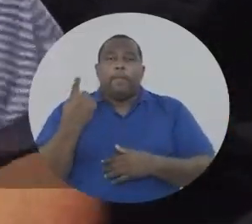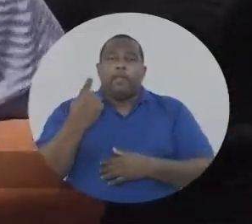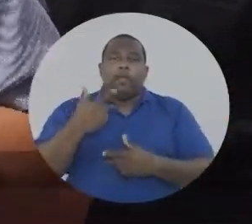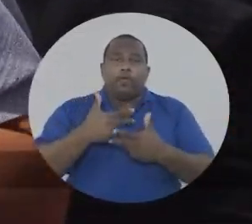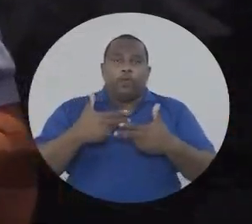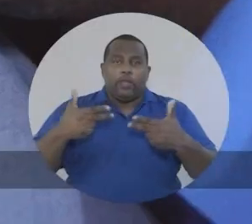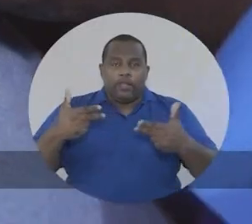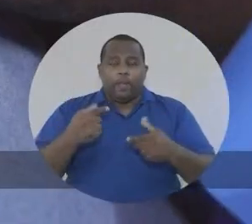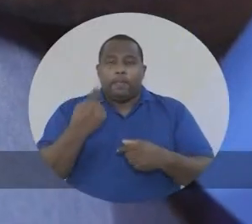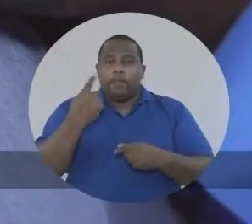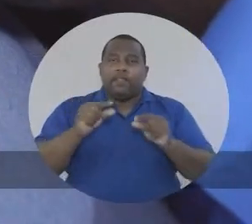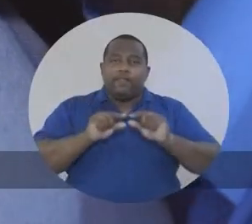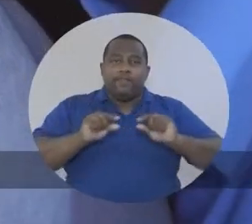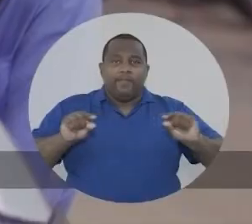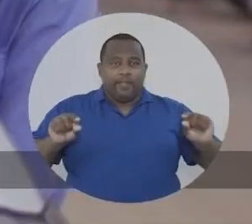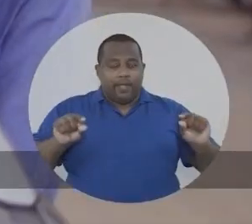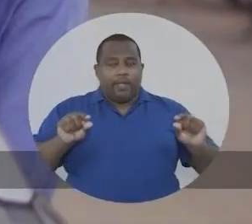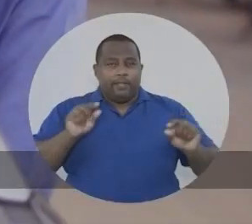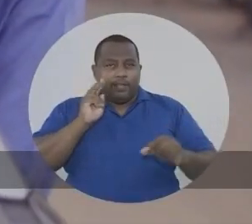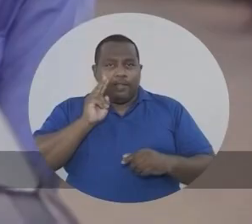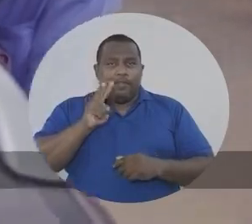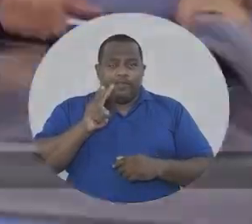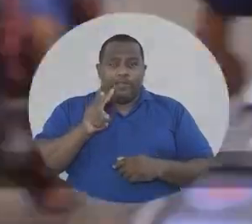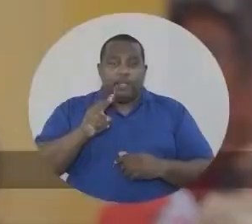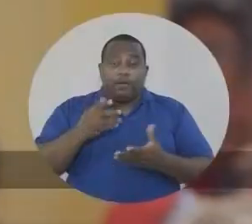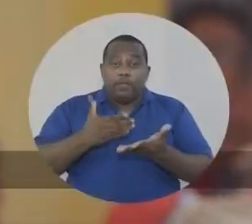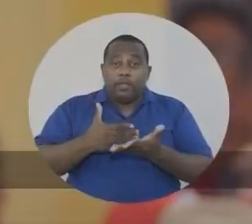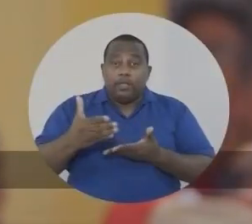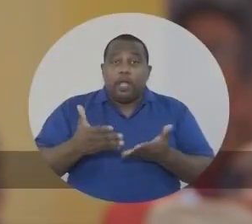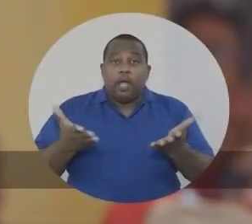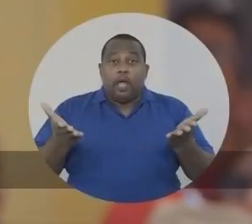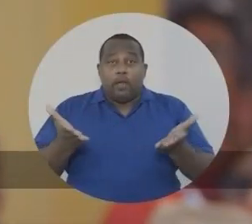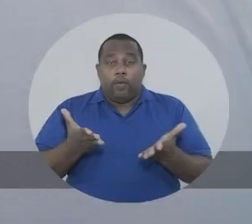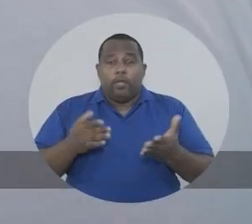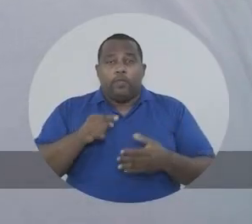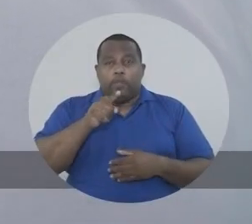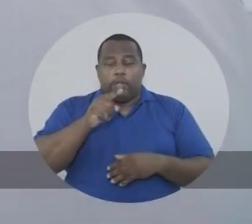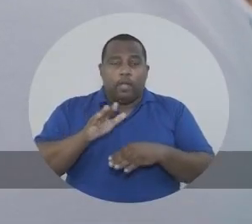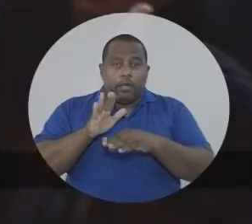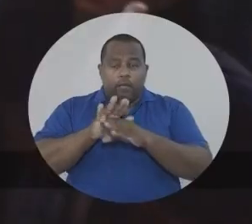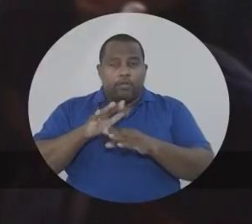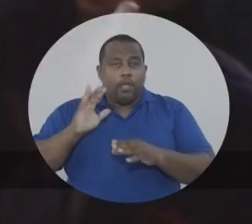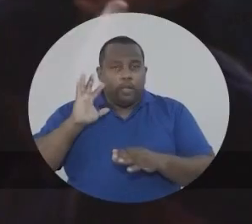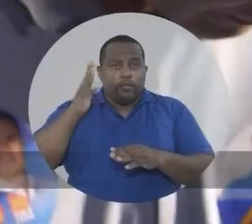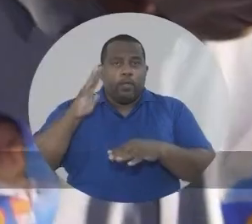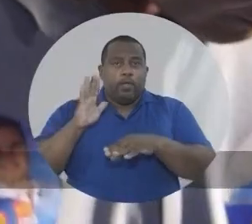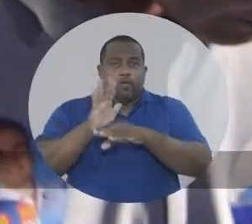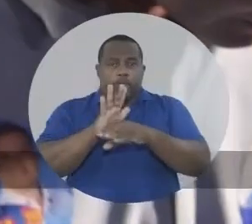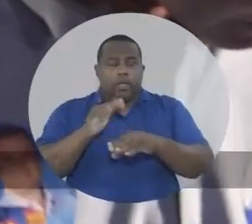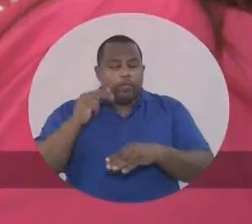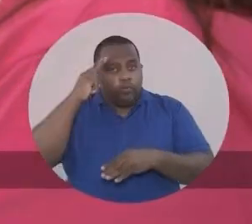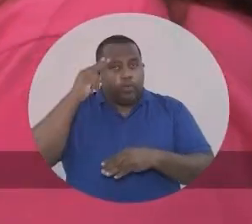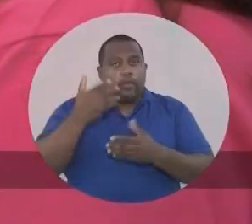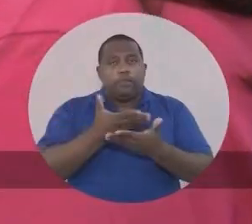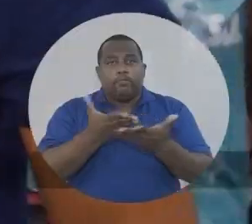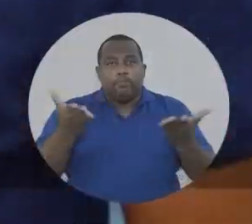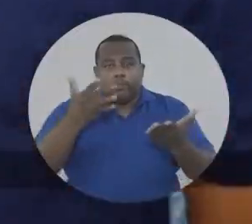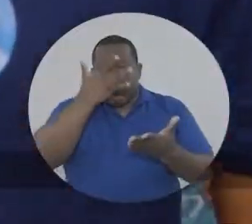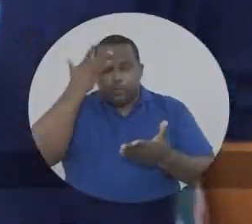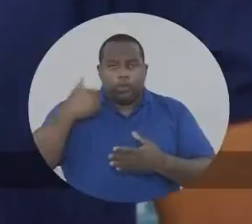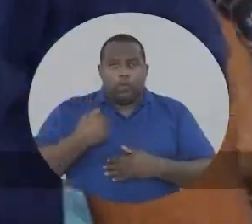uma das primeiras coisas e uma das primeiras frases que eu ouvi. A partir de agora você é o realizador dos sonhos das pessoas.